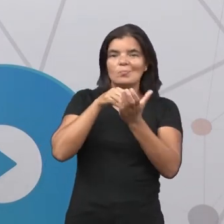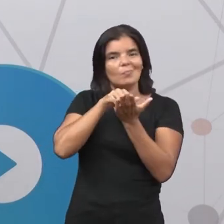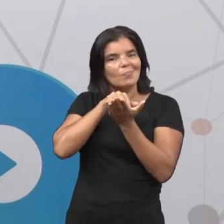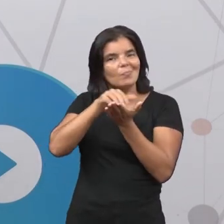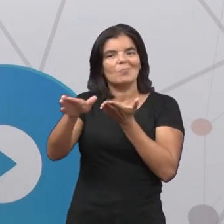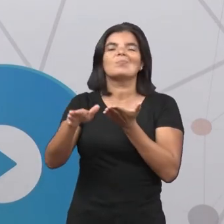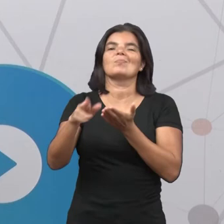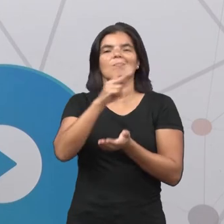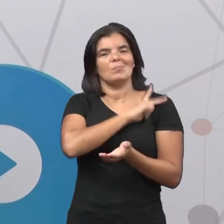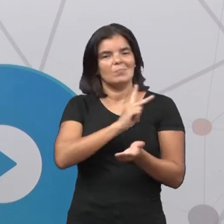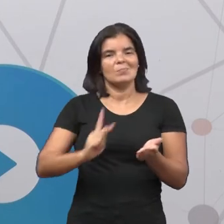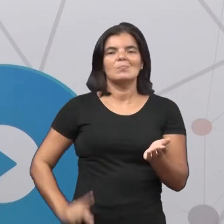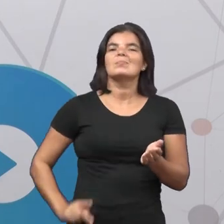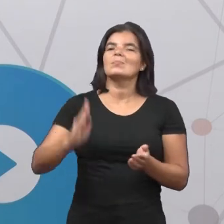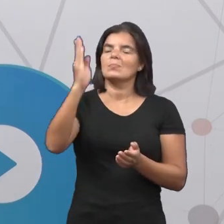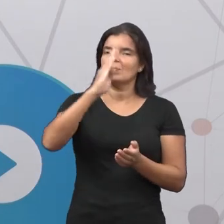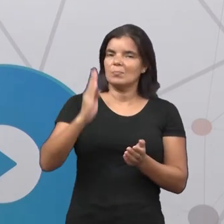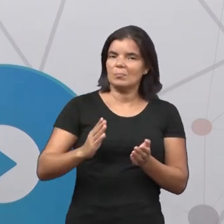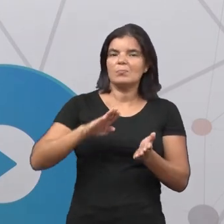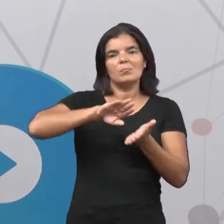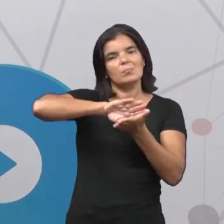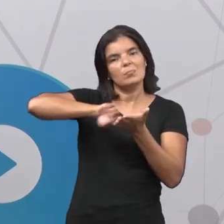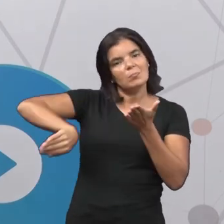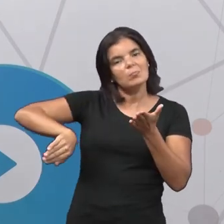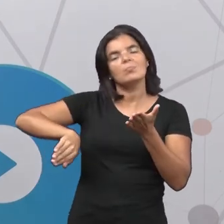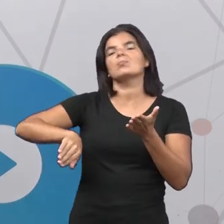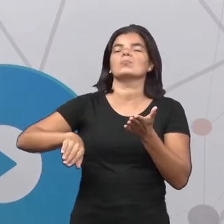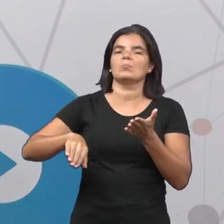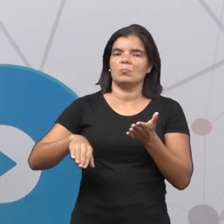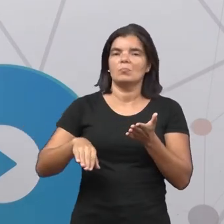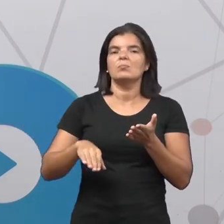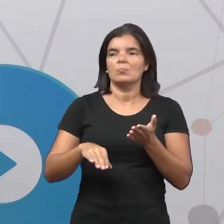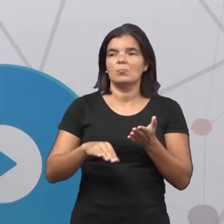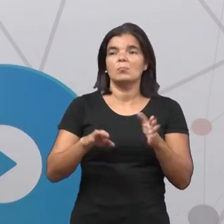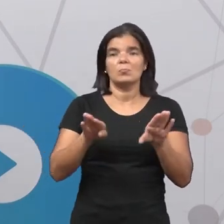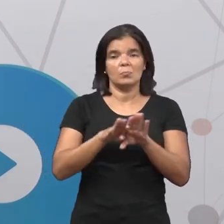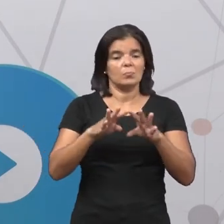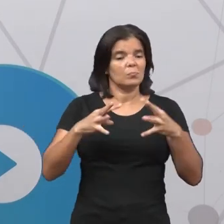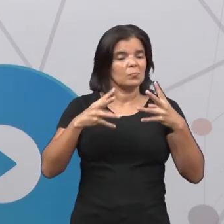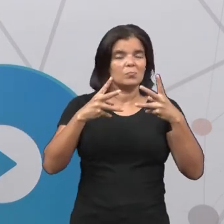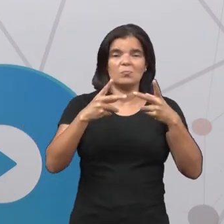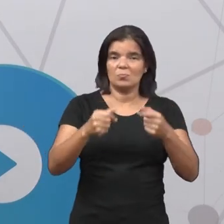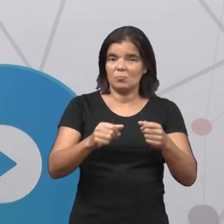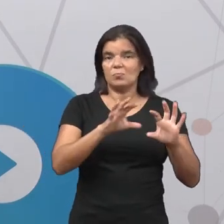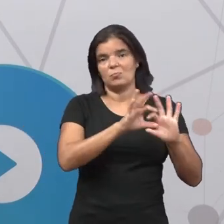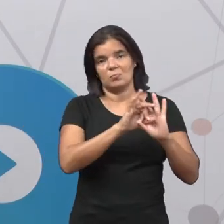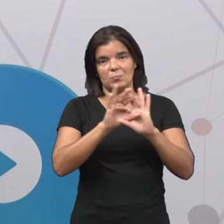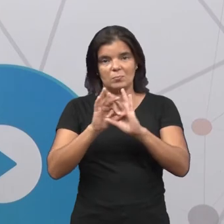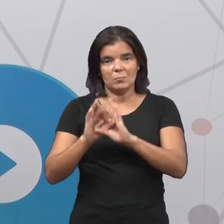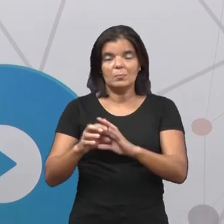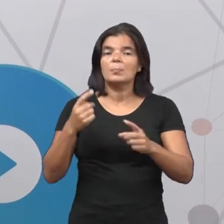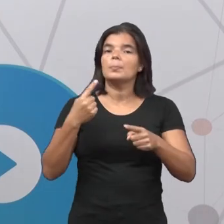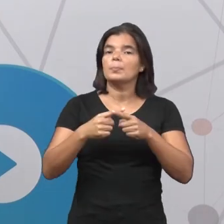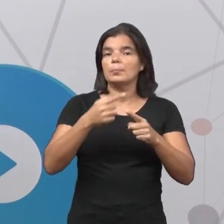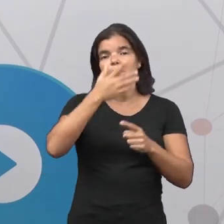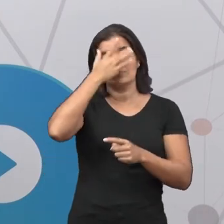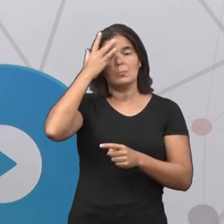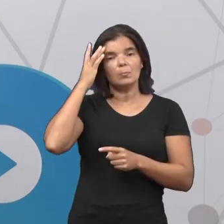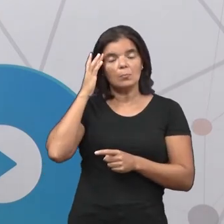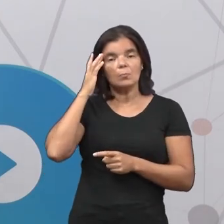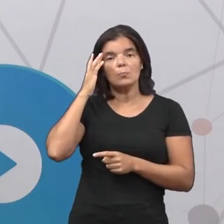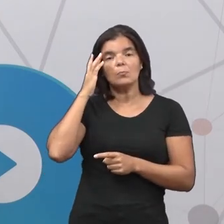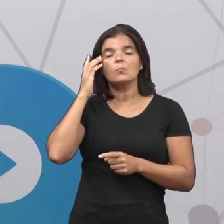primeiro presidente brasileiro que foi impeachmado diante de todo esse contexto, porque as pessoas